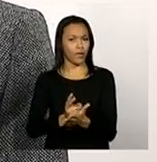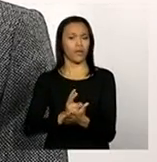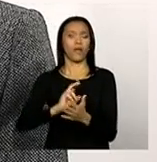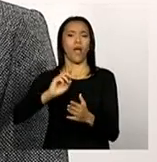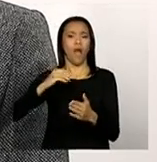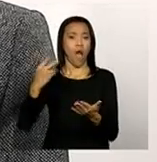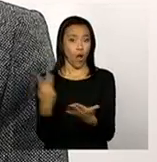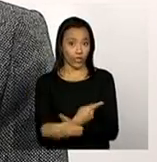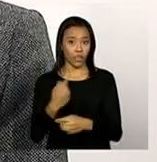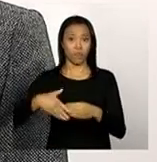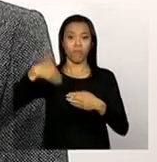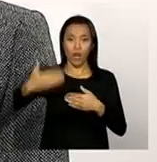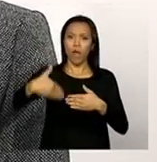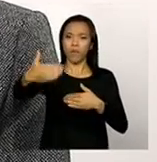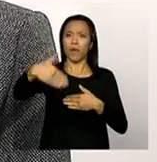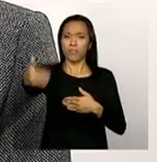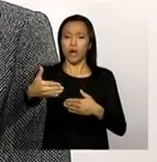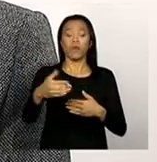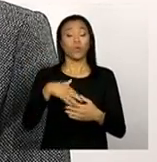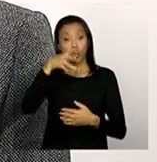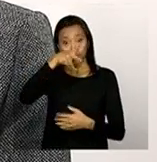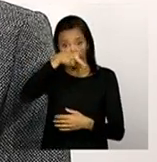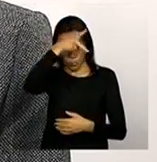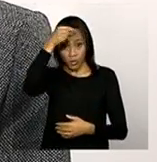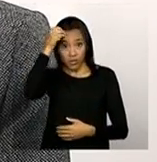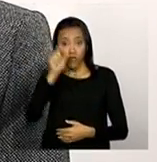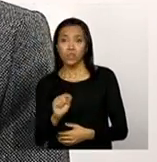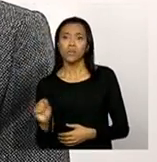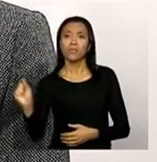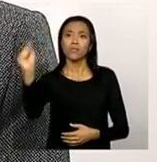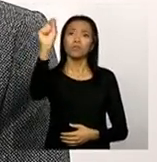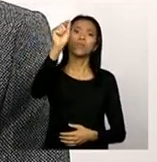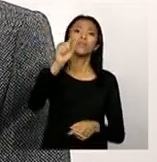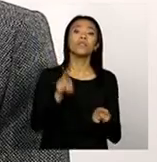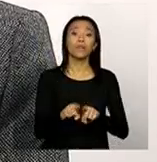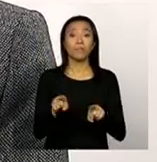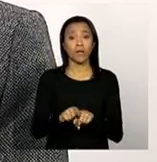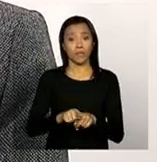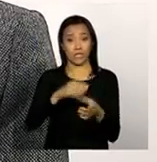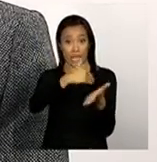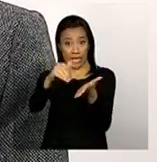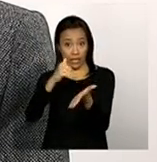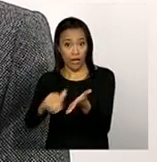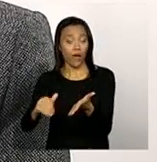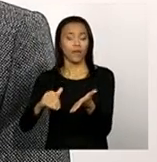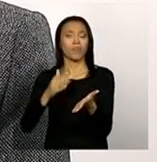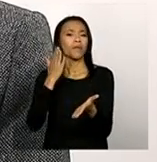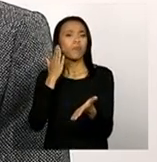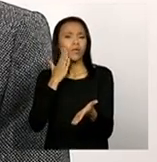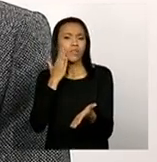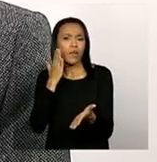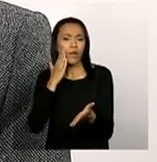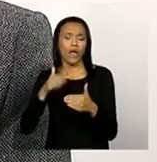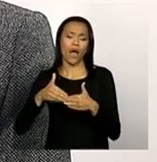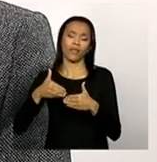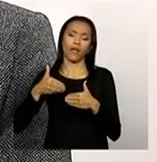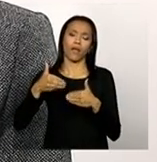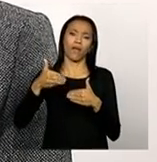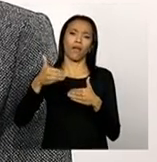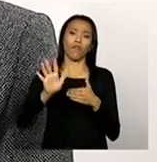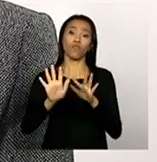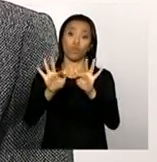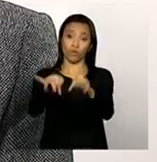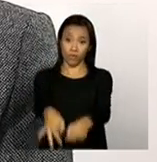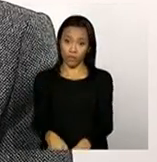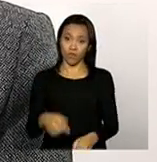municípios, os secretários, os prefeitos podem, inclusive, acompanhar ao longo do mandato e, quando chegar no final do